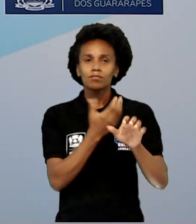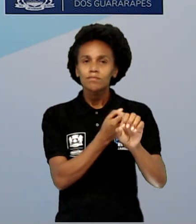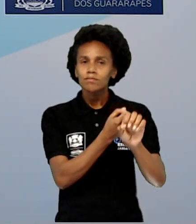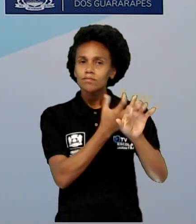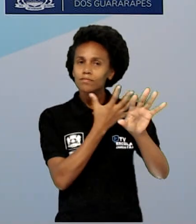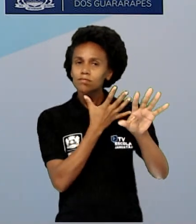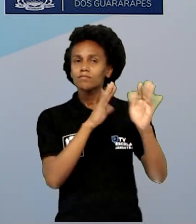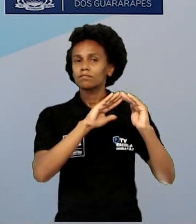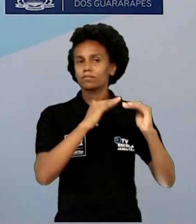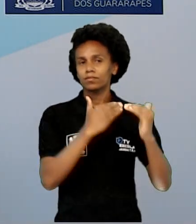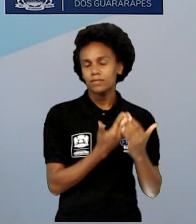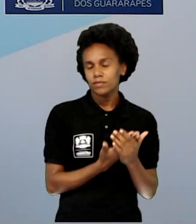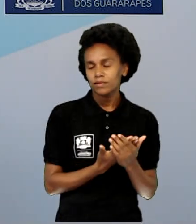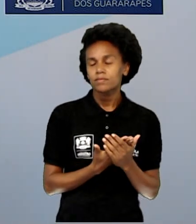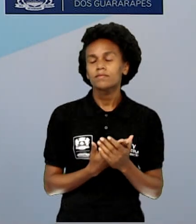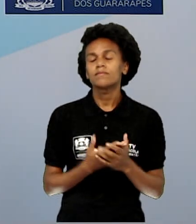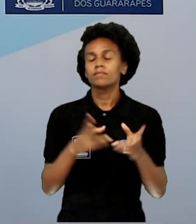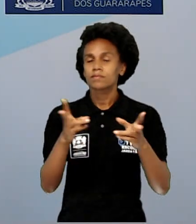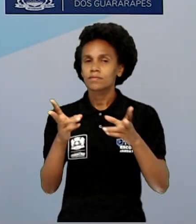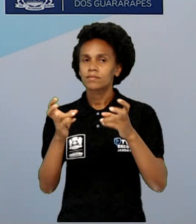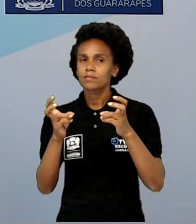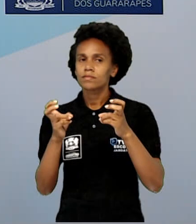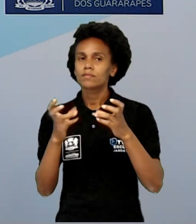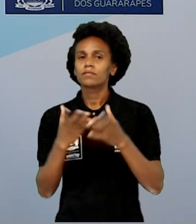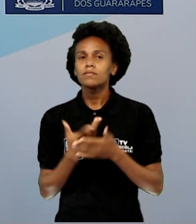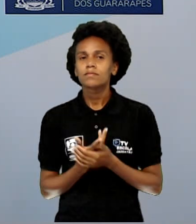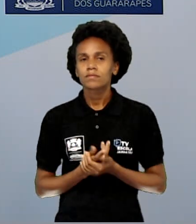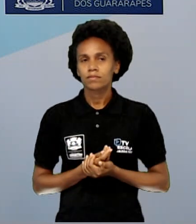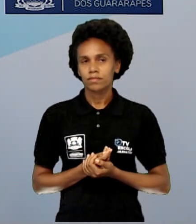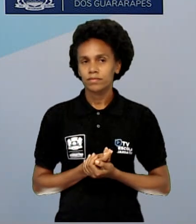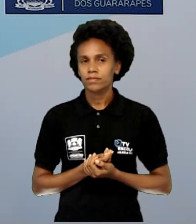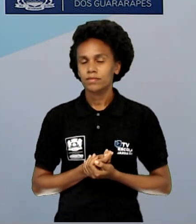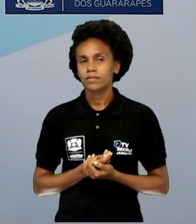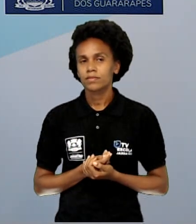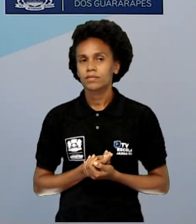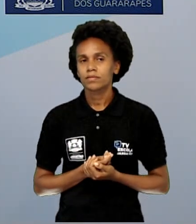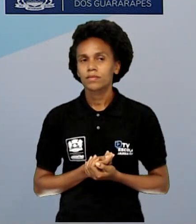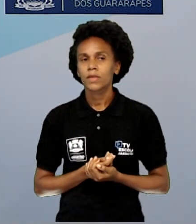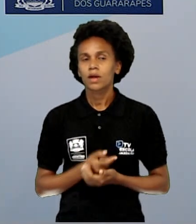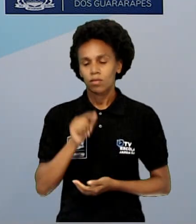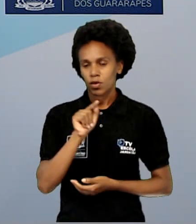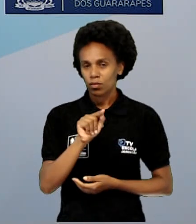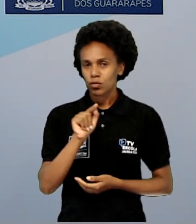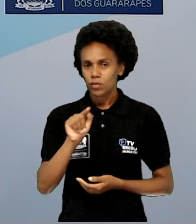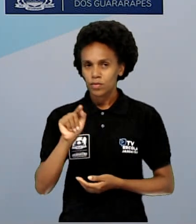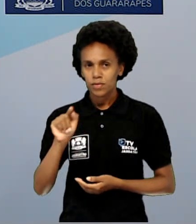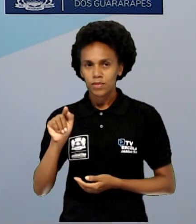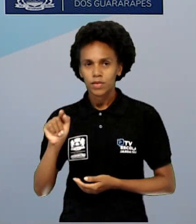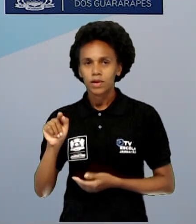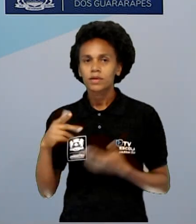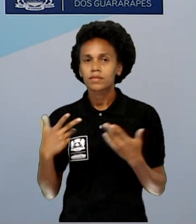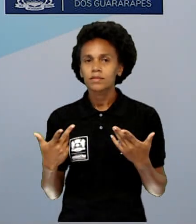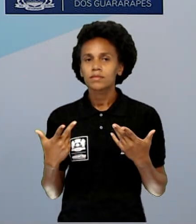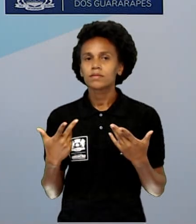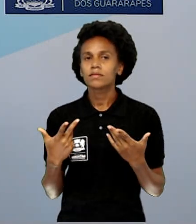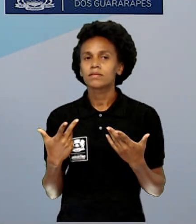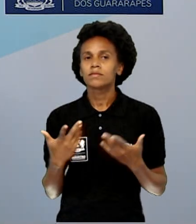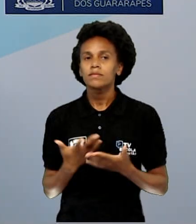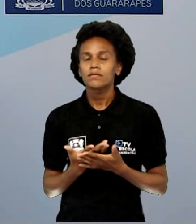possa dar a vocês uma criação de uma determinada cena. Diante dessa situação,